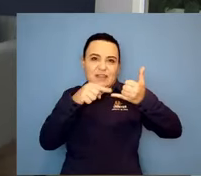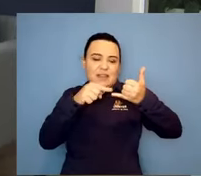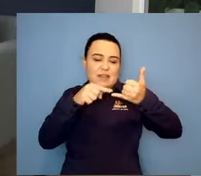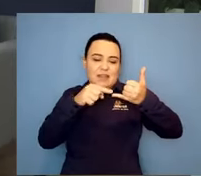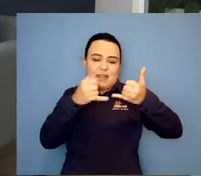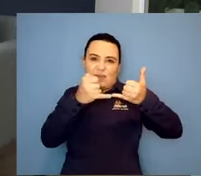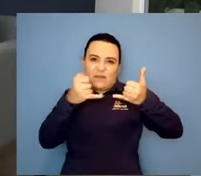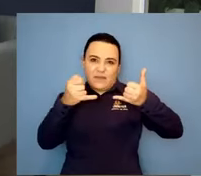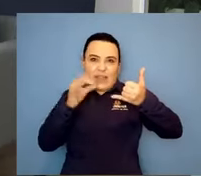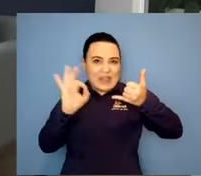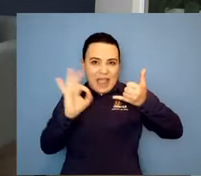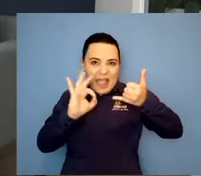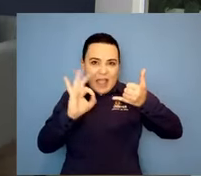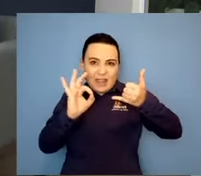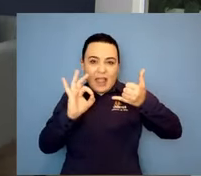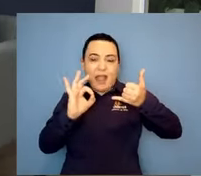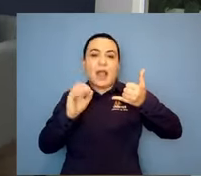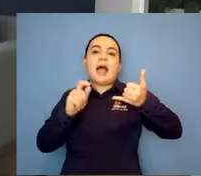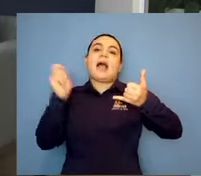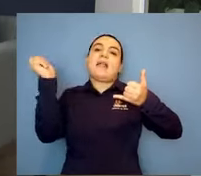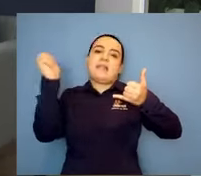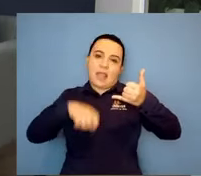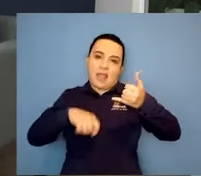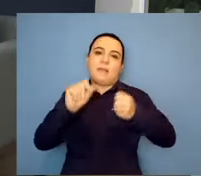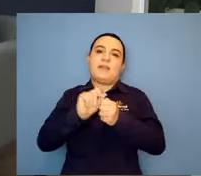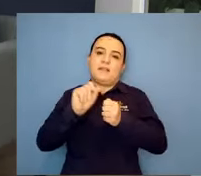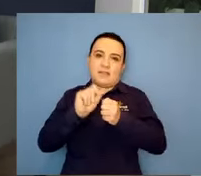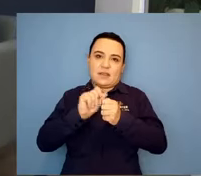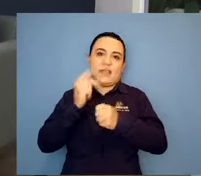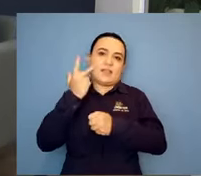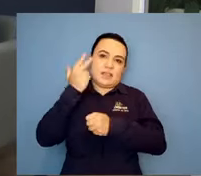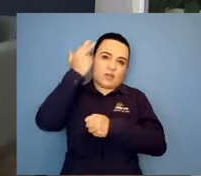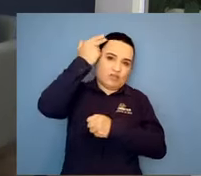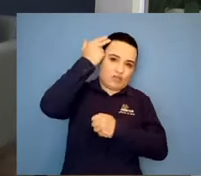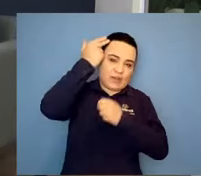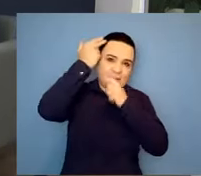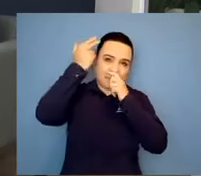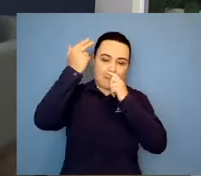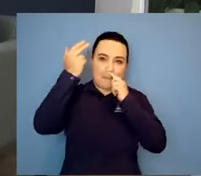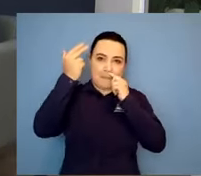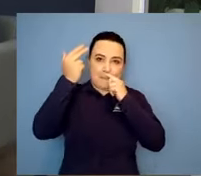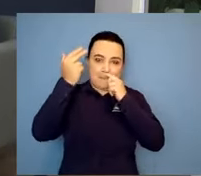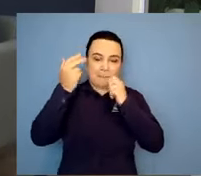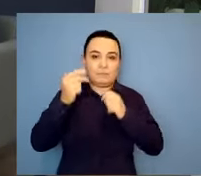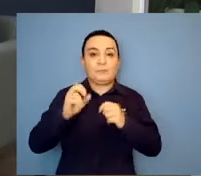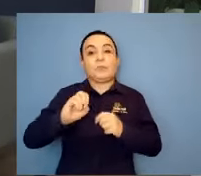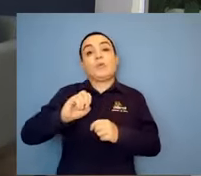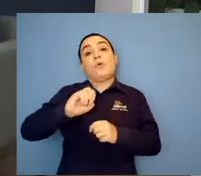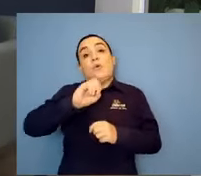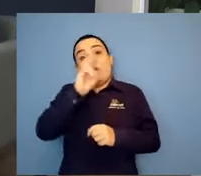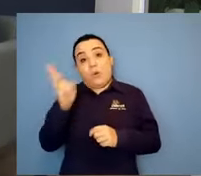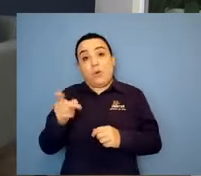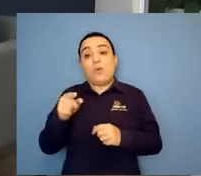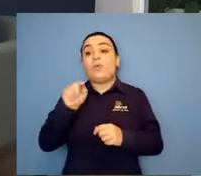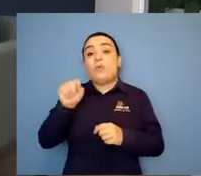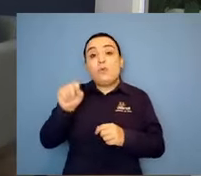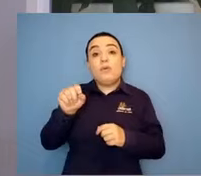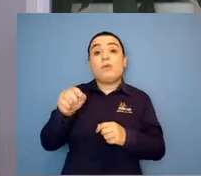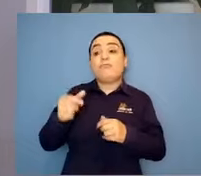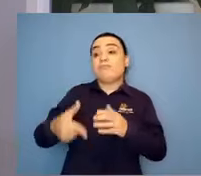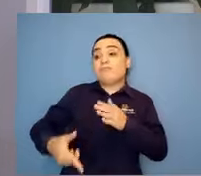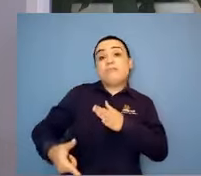a criança faz transplante. Sim. E você fica nessa função, né? De divulgar, de